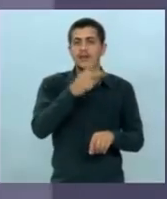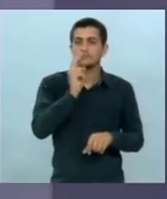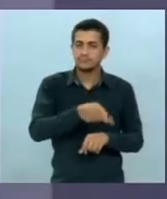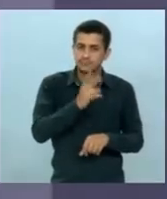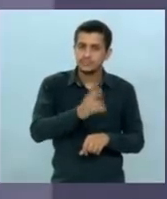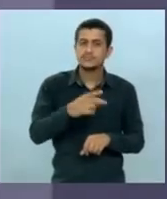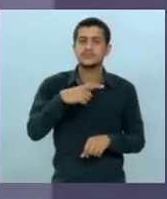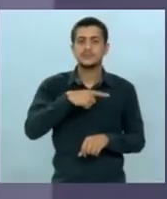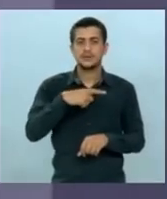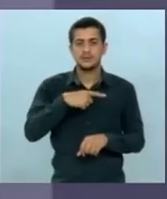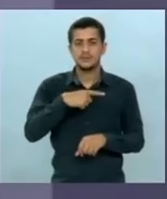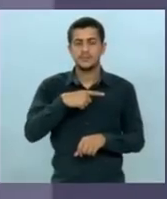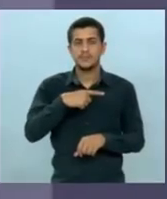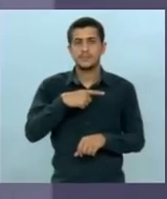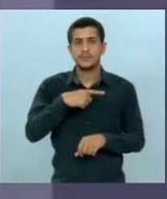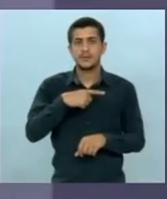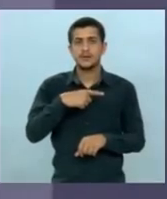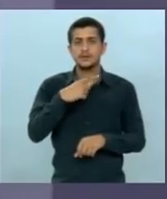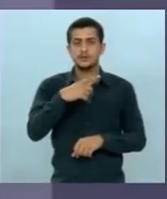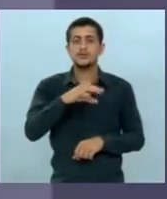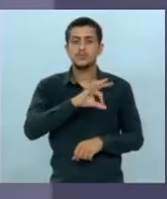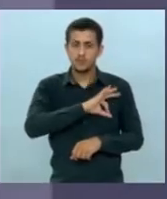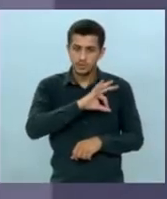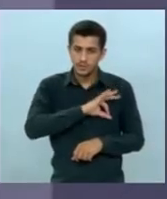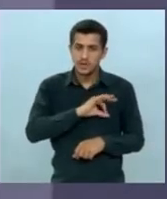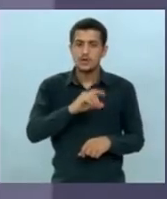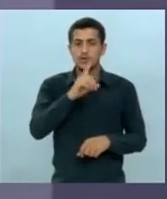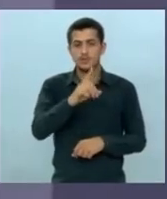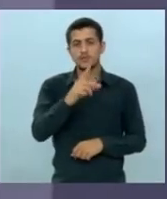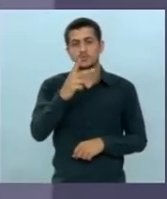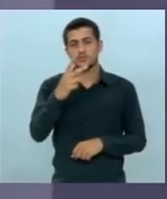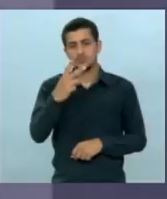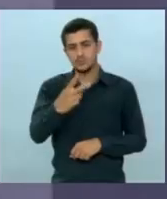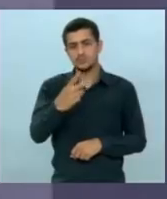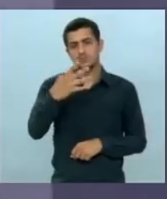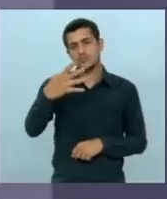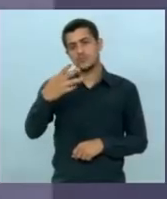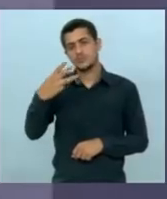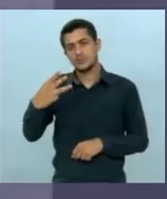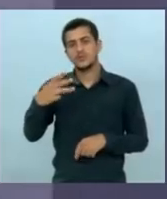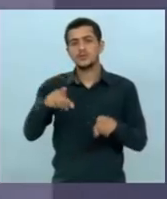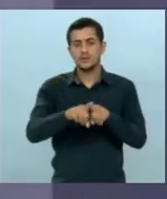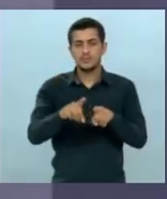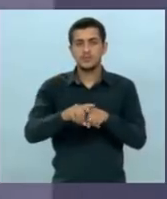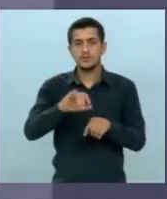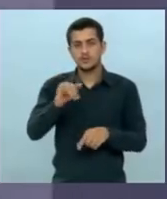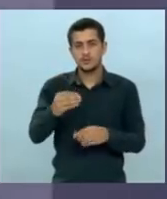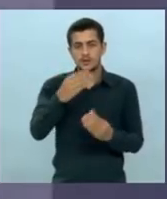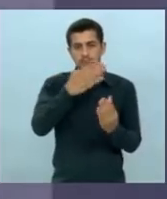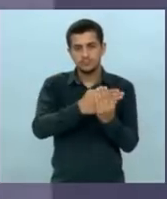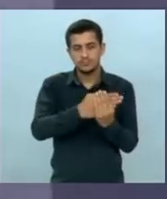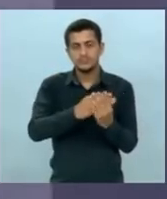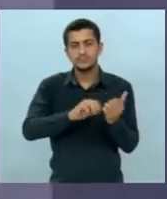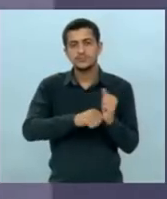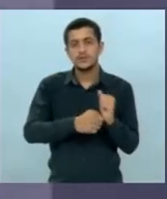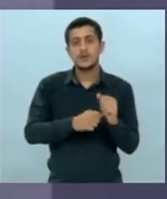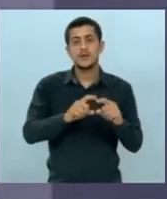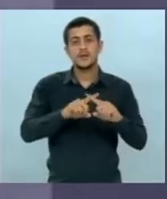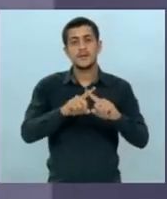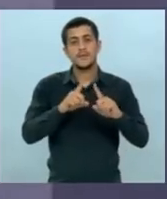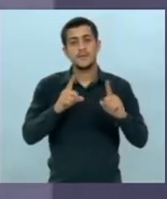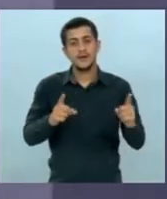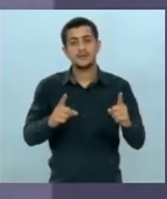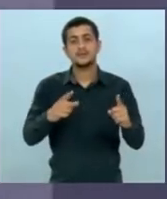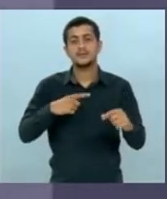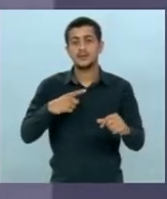e o inquérito policial 1243 JBS esse que foi arquivado foi arquivado mas conversava do